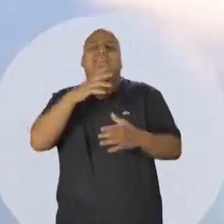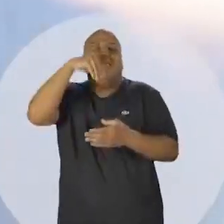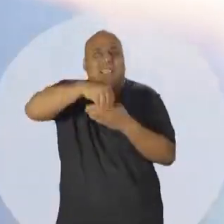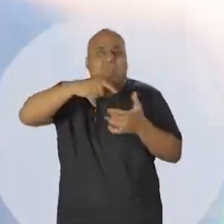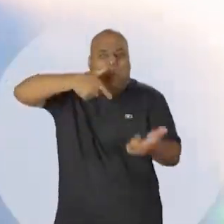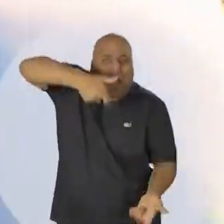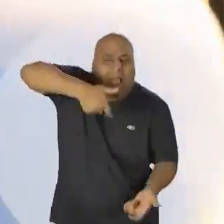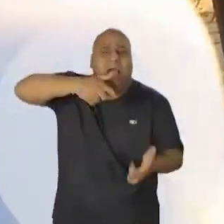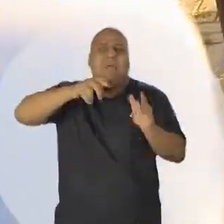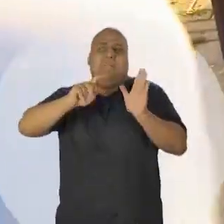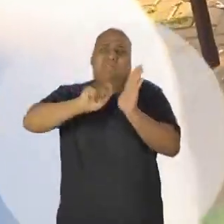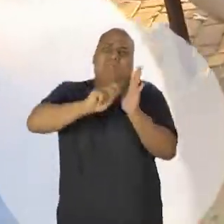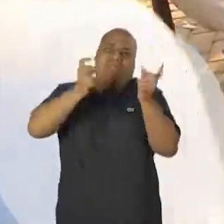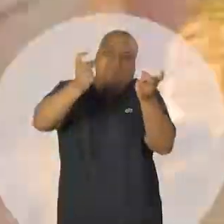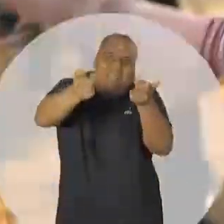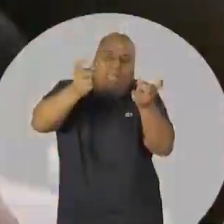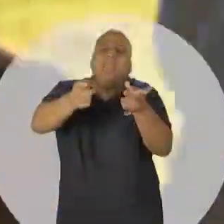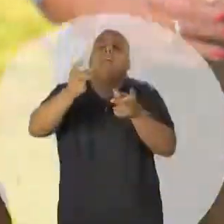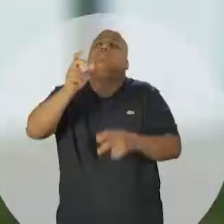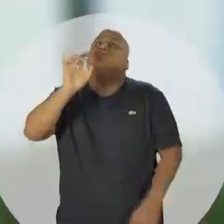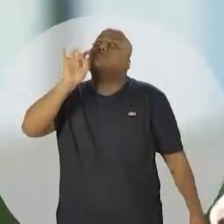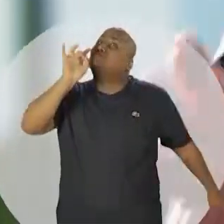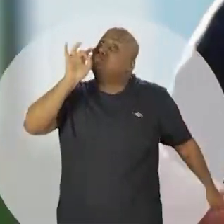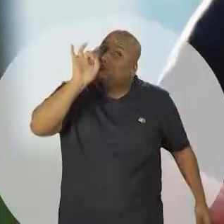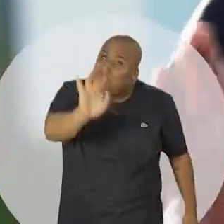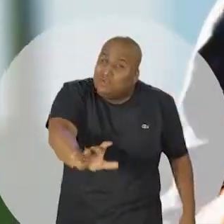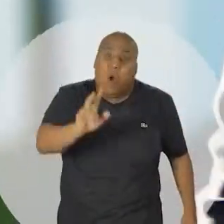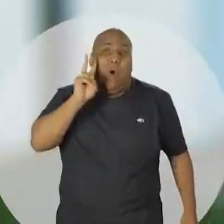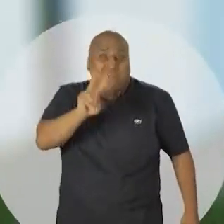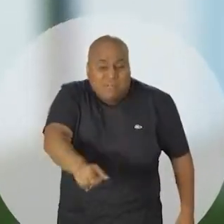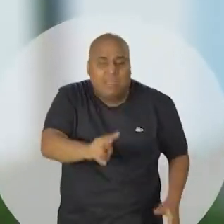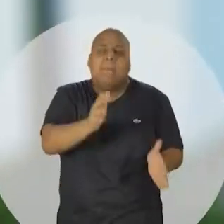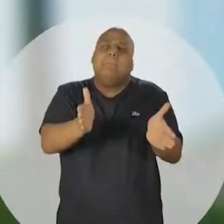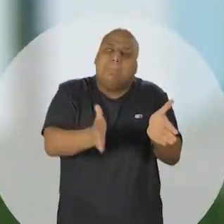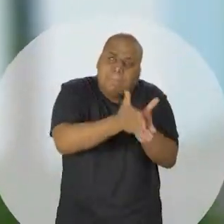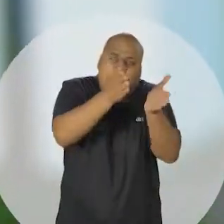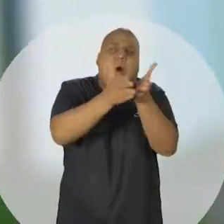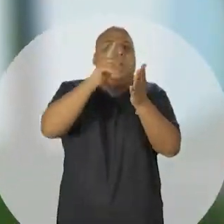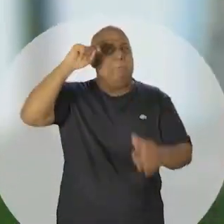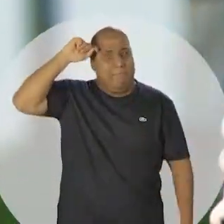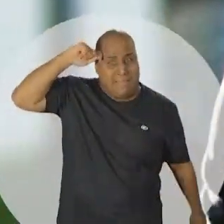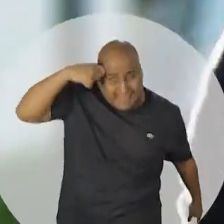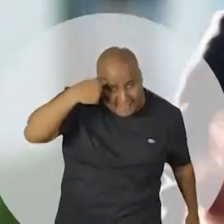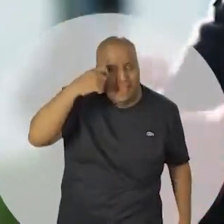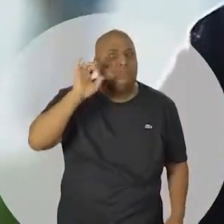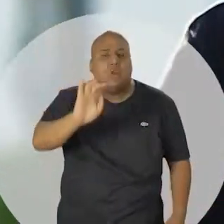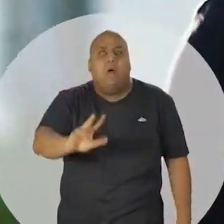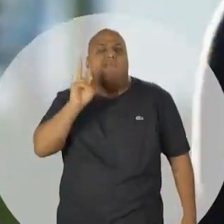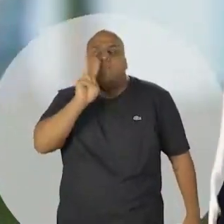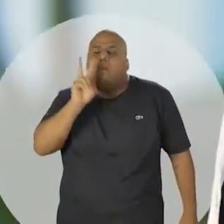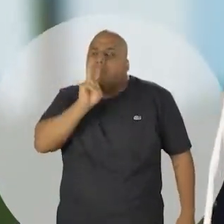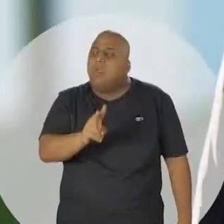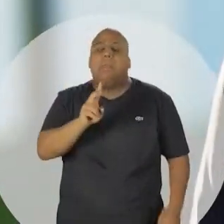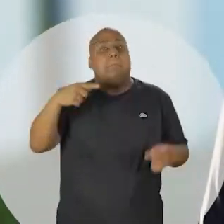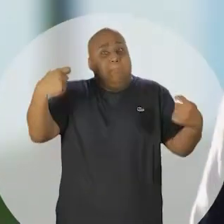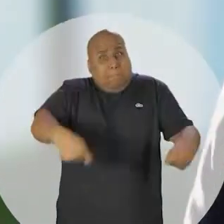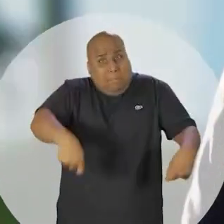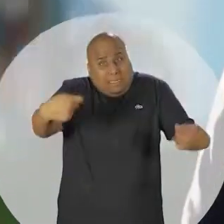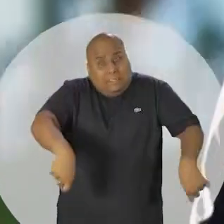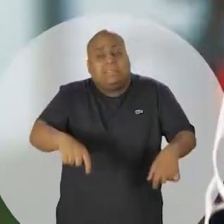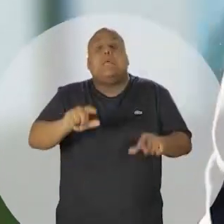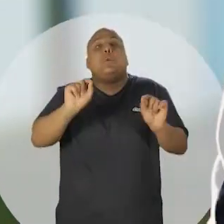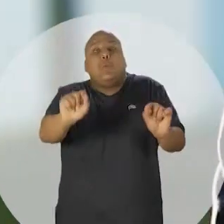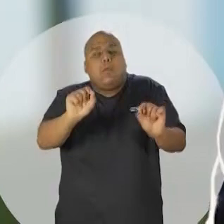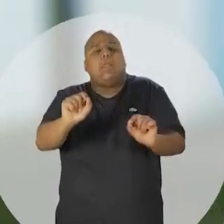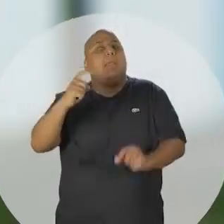clientelismo e favorecimento do crime organizado, narcotráfico, pobres, negros da periferia. Portanto, é